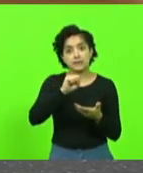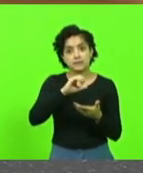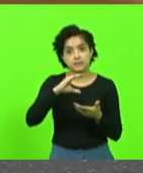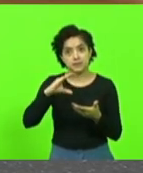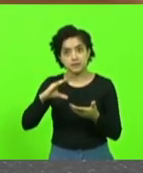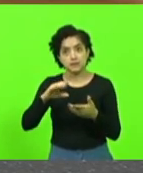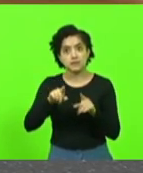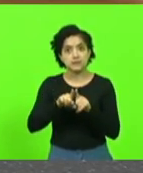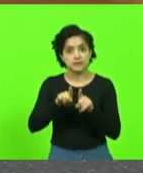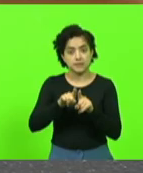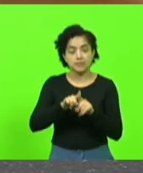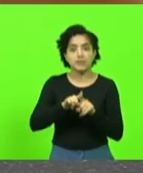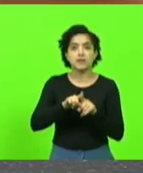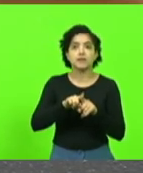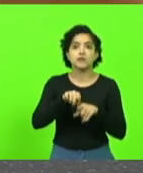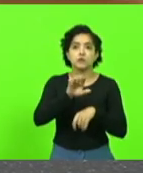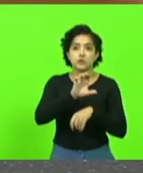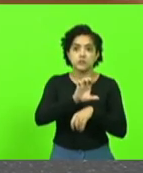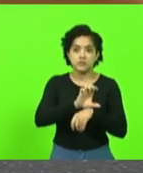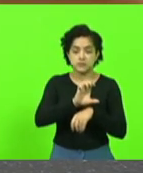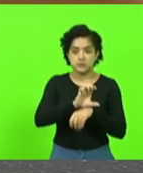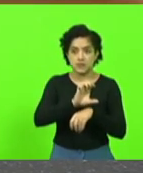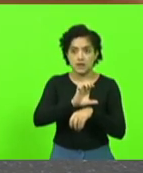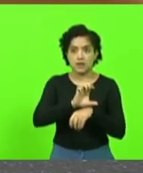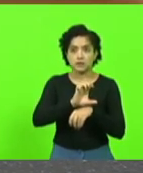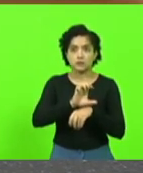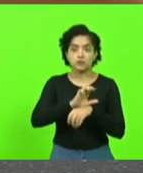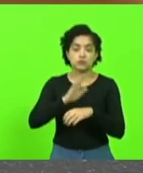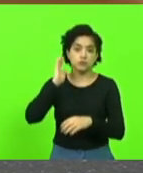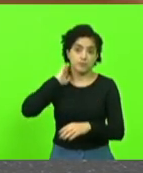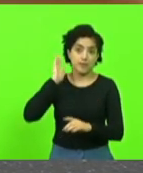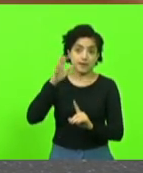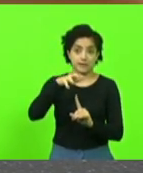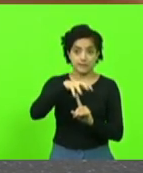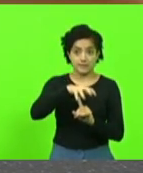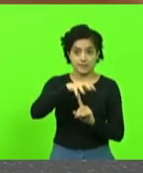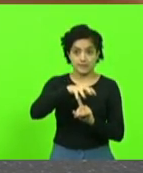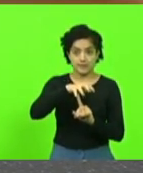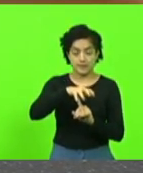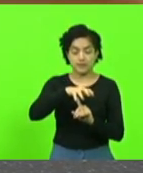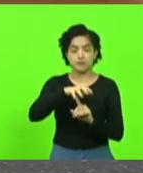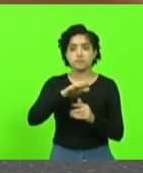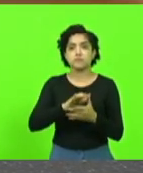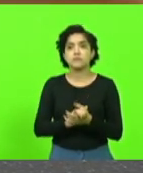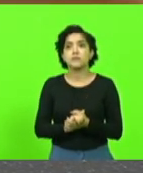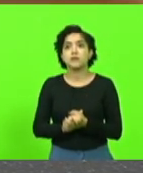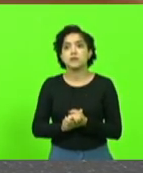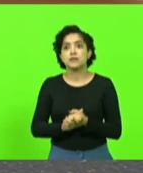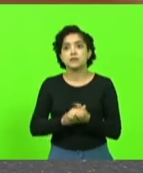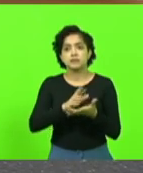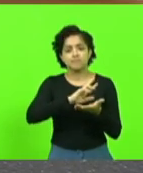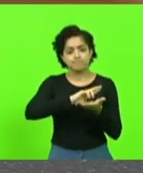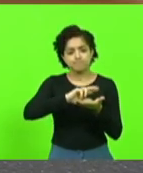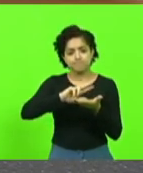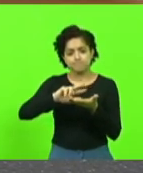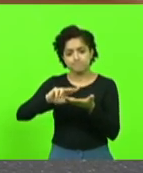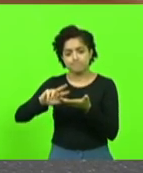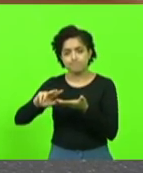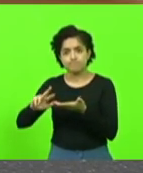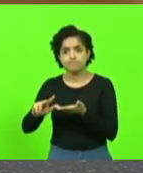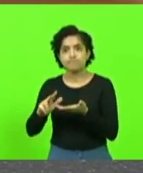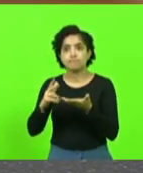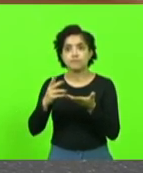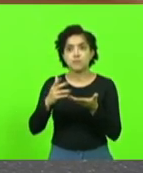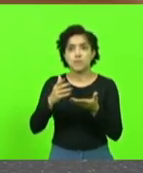mas também no Paraná, existe matéria-prima em abundância, me refiro ao pinos